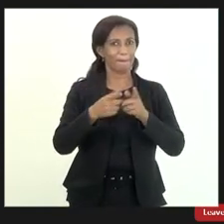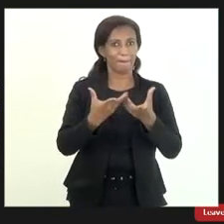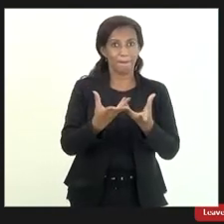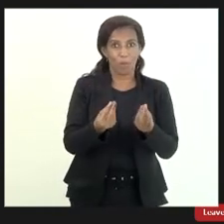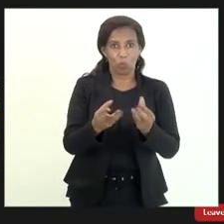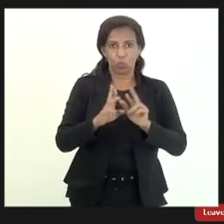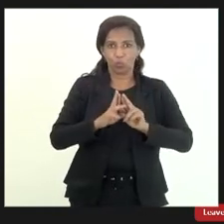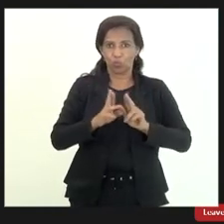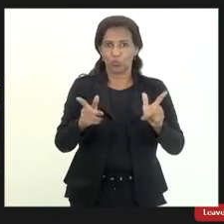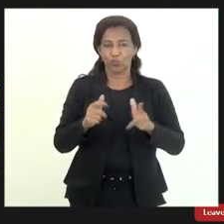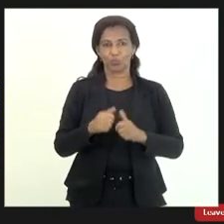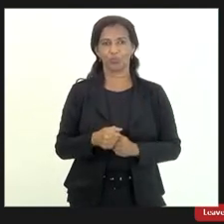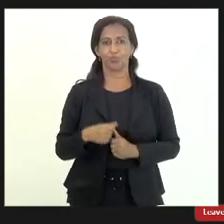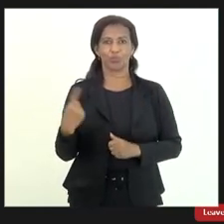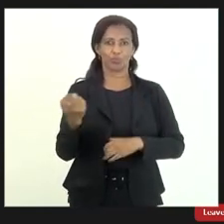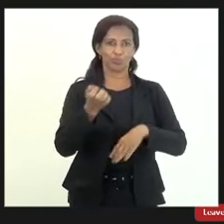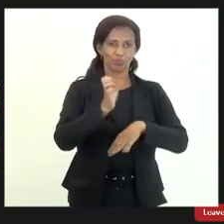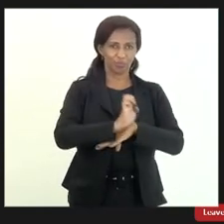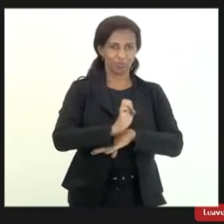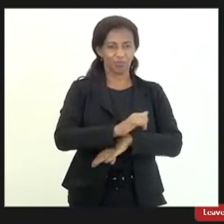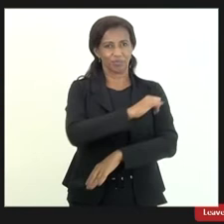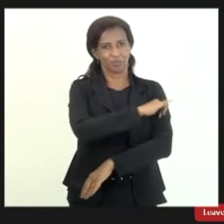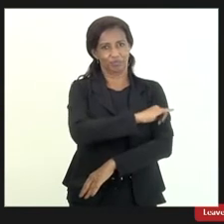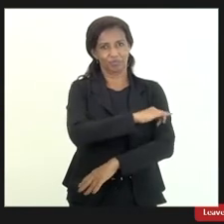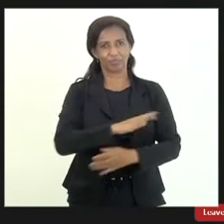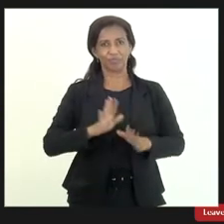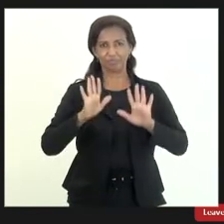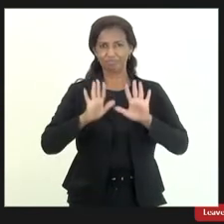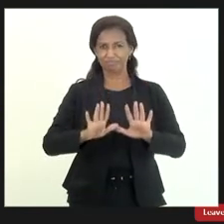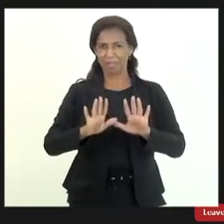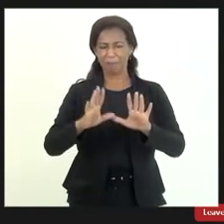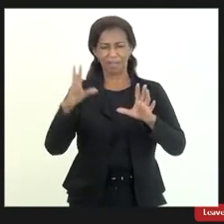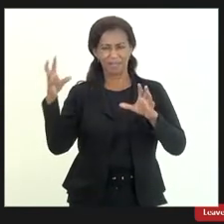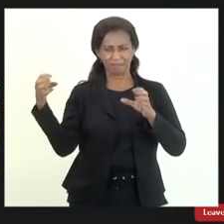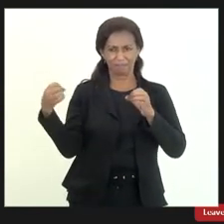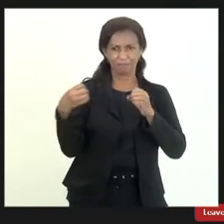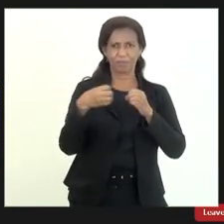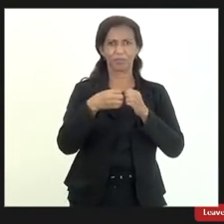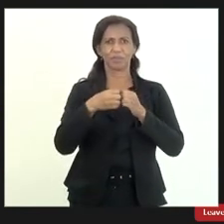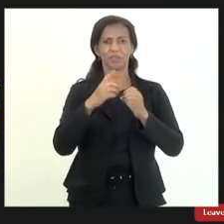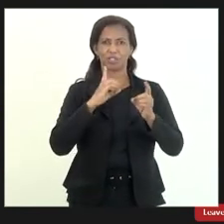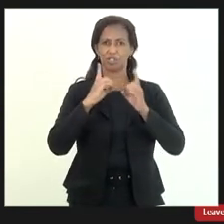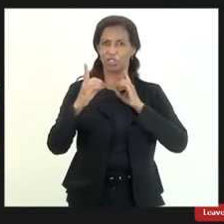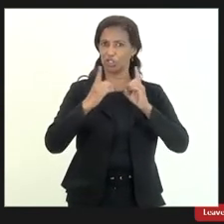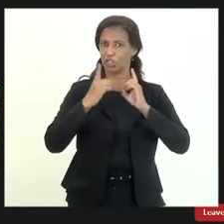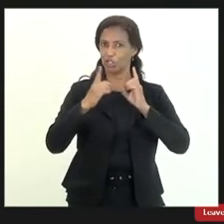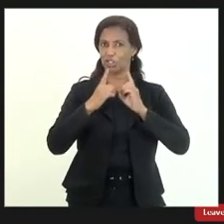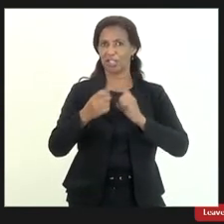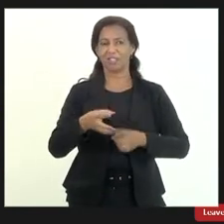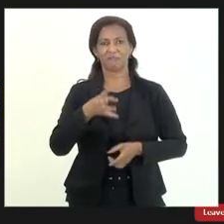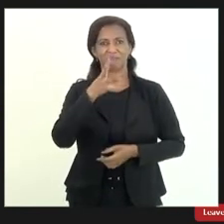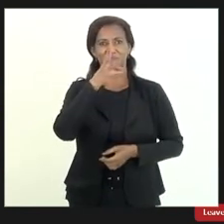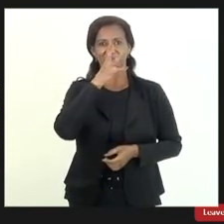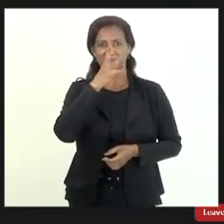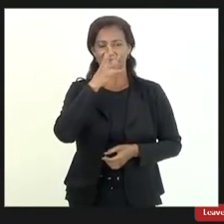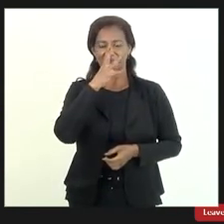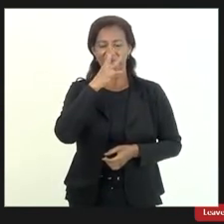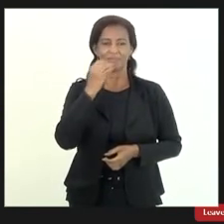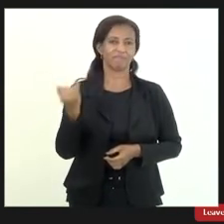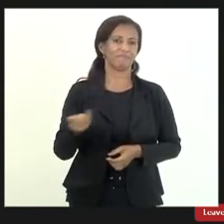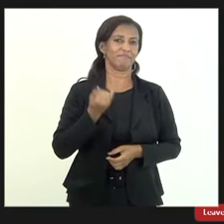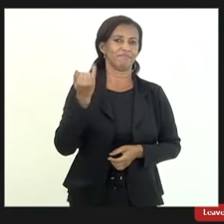distinta em relação ao Estado do Rio de Janeiro mas essa aproximação e esse diálogo é algo que é realmente bem